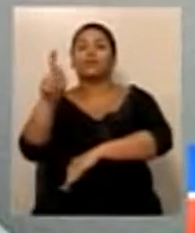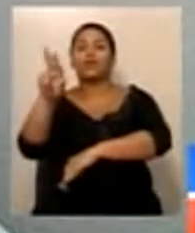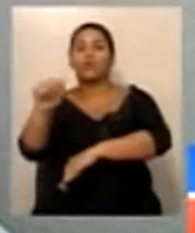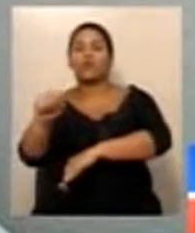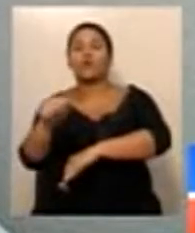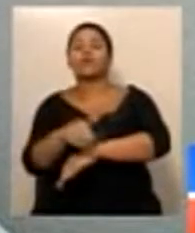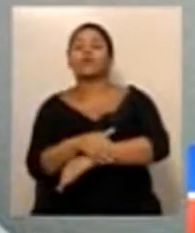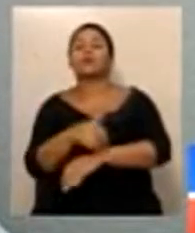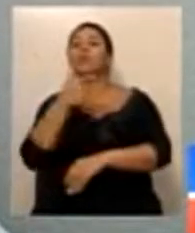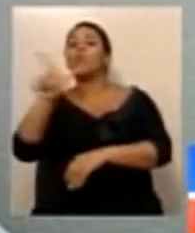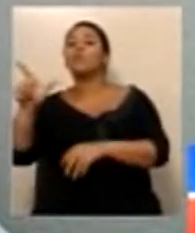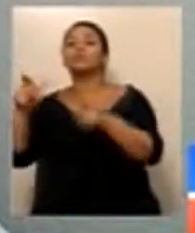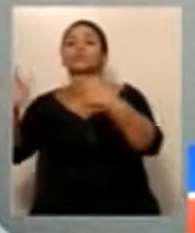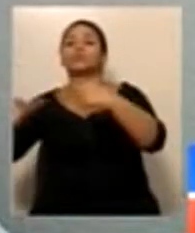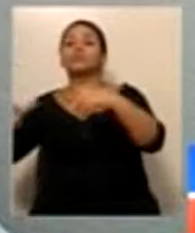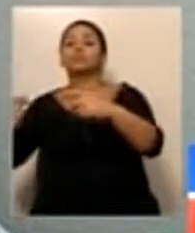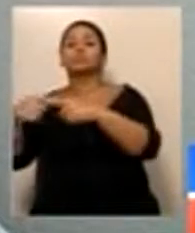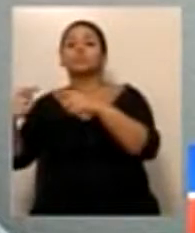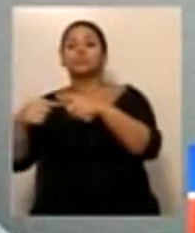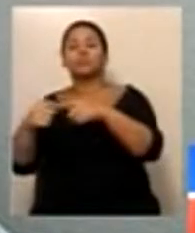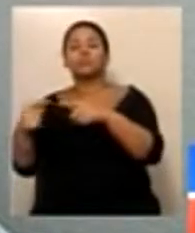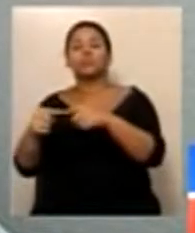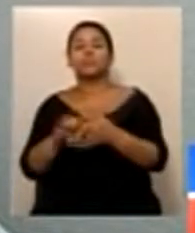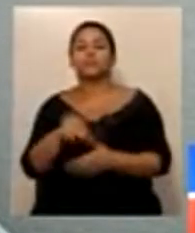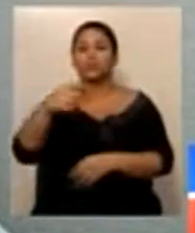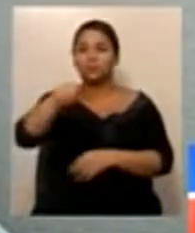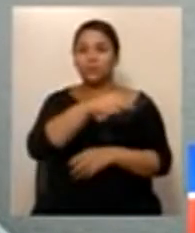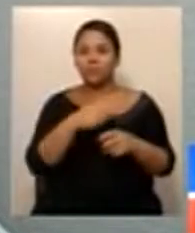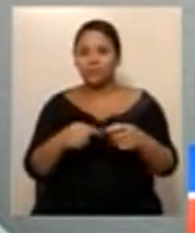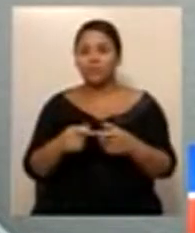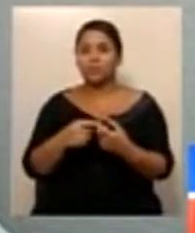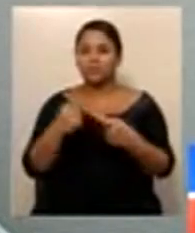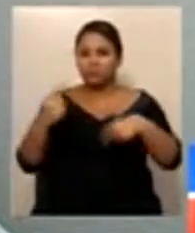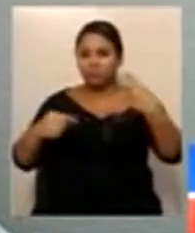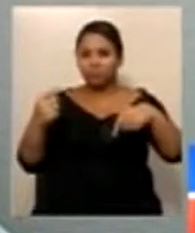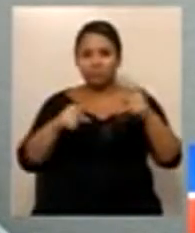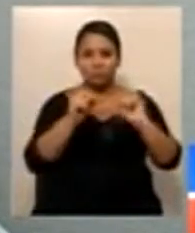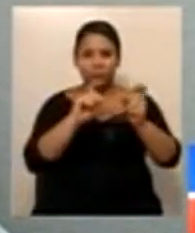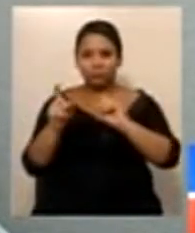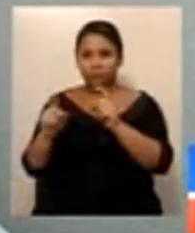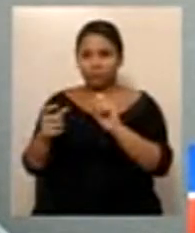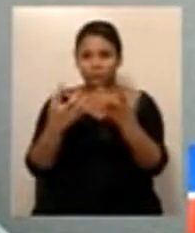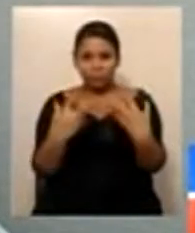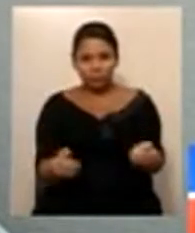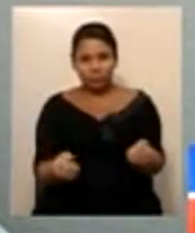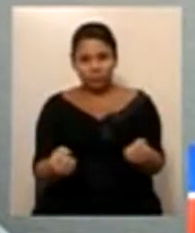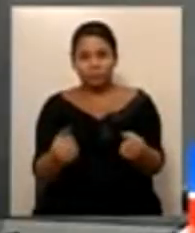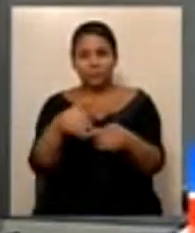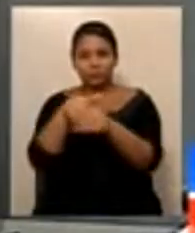Encerra a discussão, coloque em votação os deputados que aprovam ou permaneçam como estão. Aprovado.